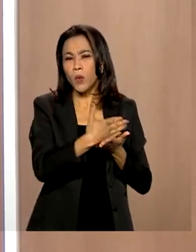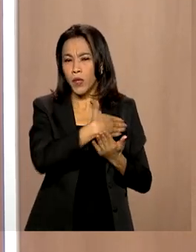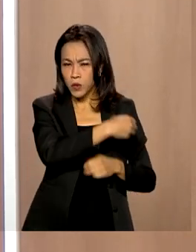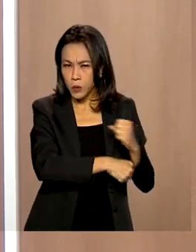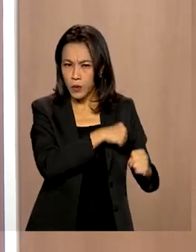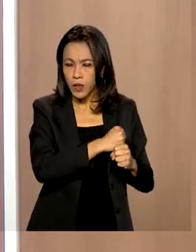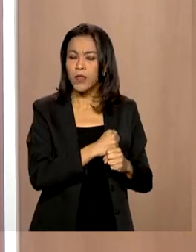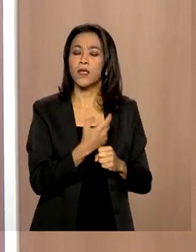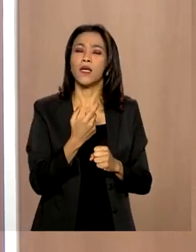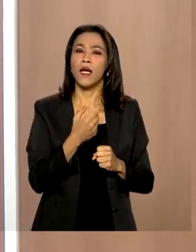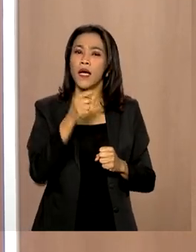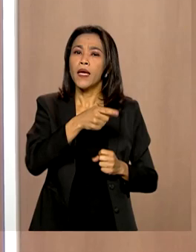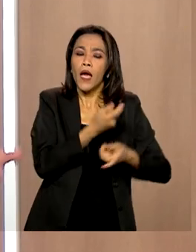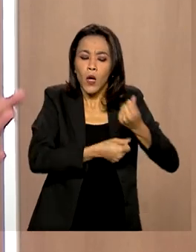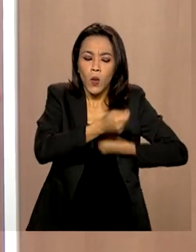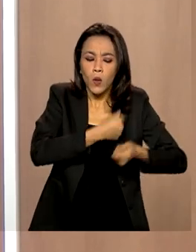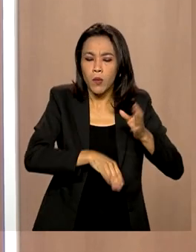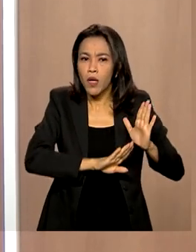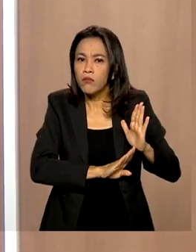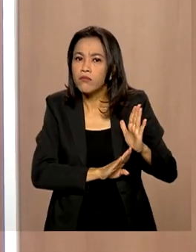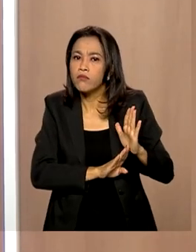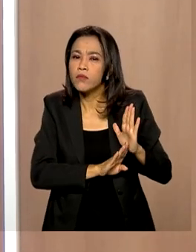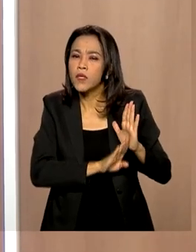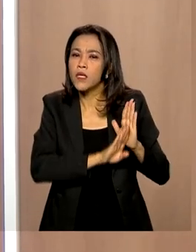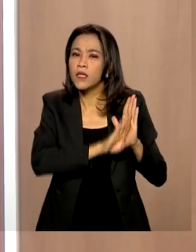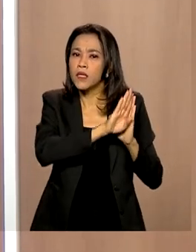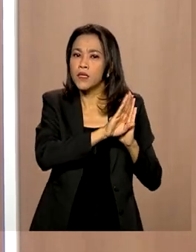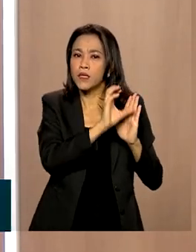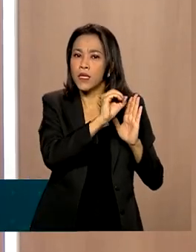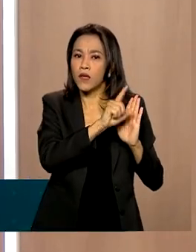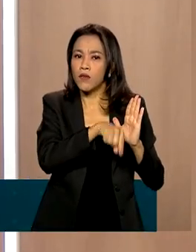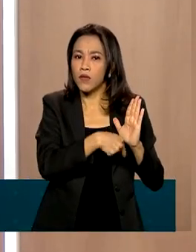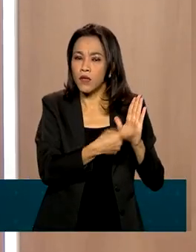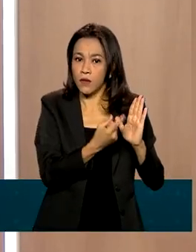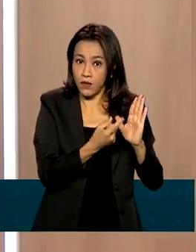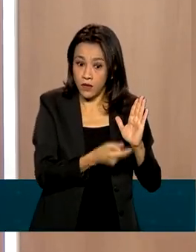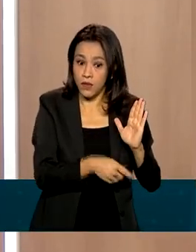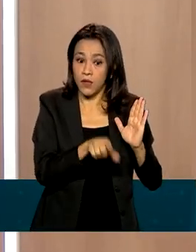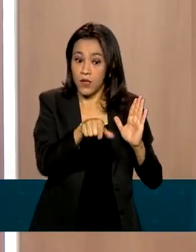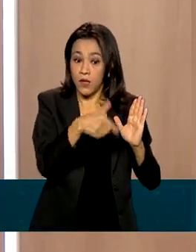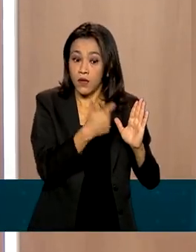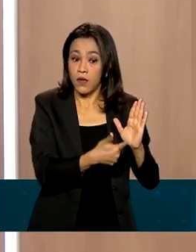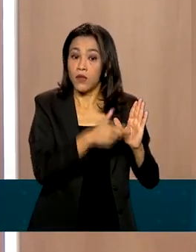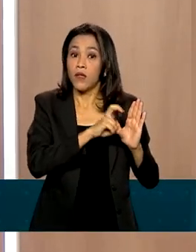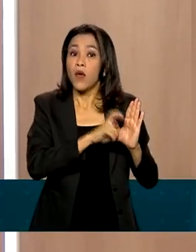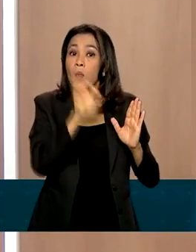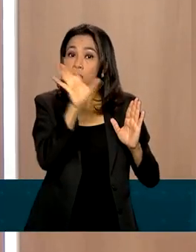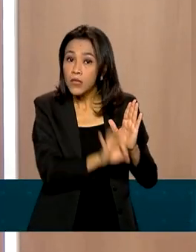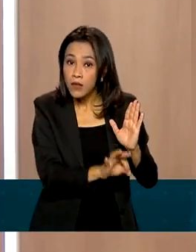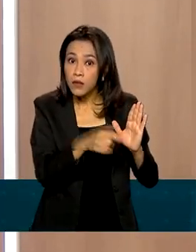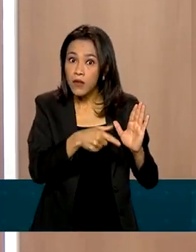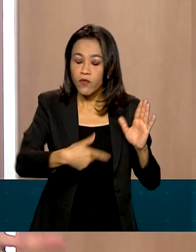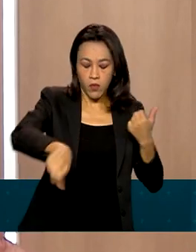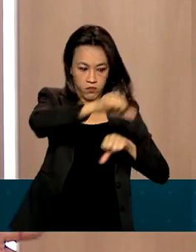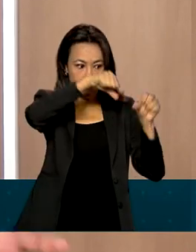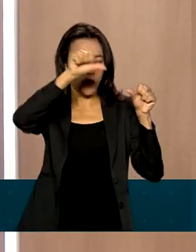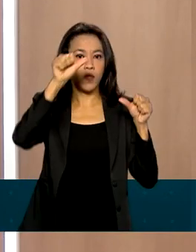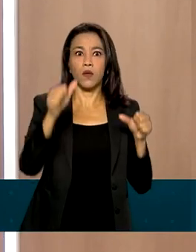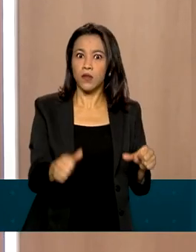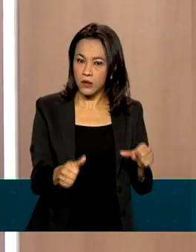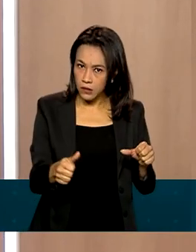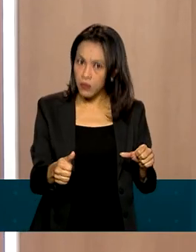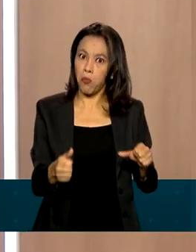era que a economia crescesse 0,5% apenas. Ou seja, houve uma reviravolta nas